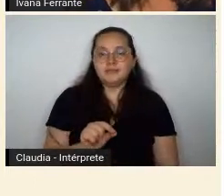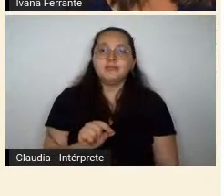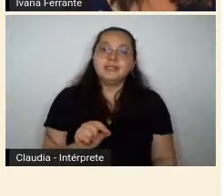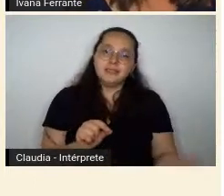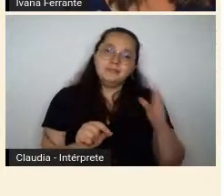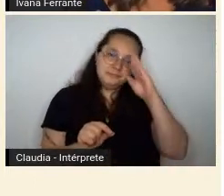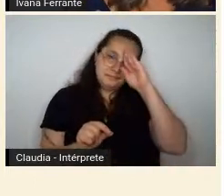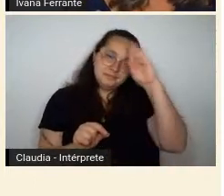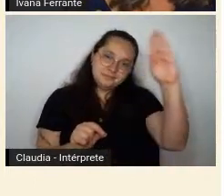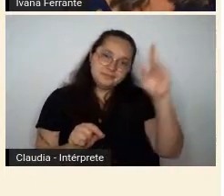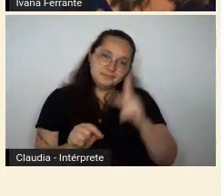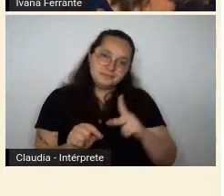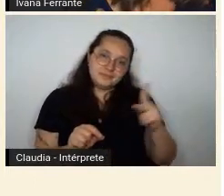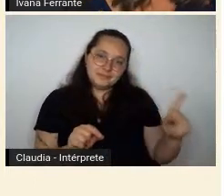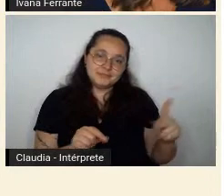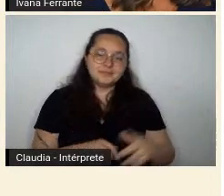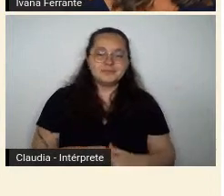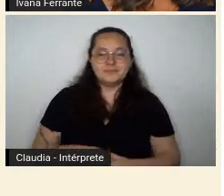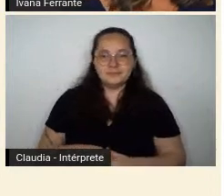o Tini.